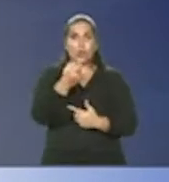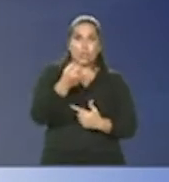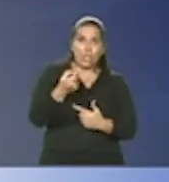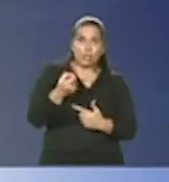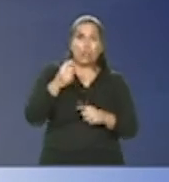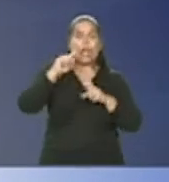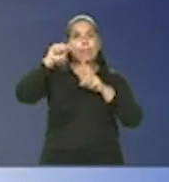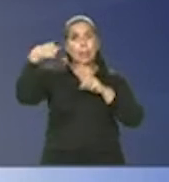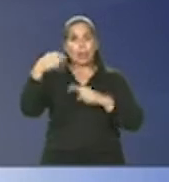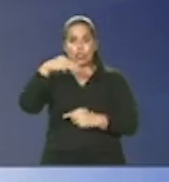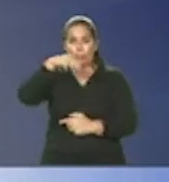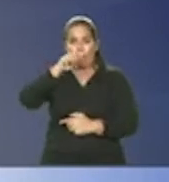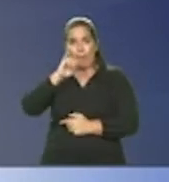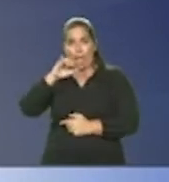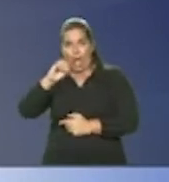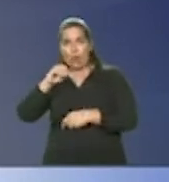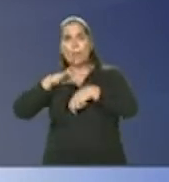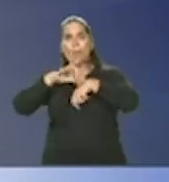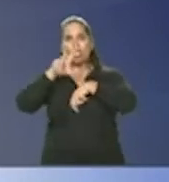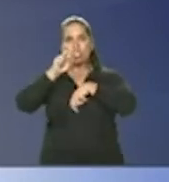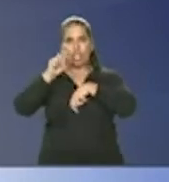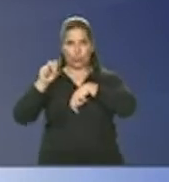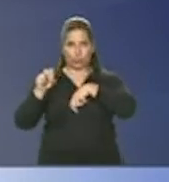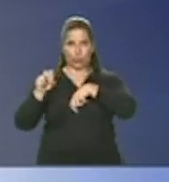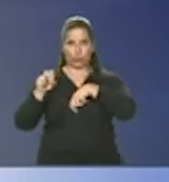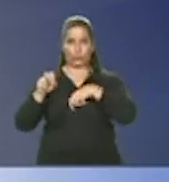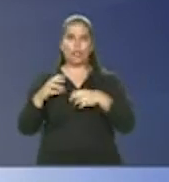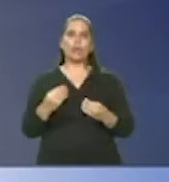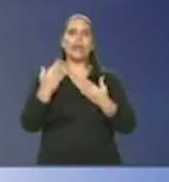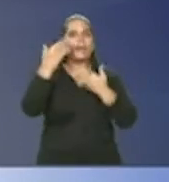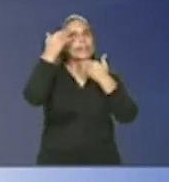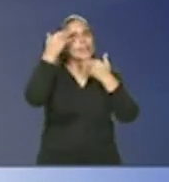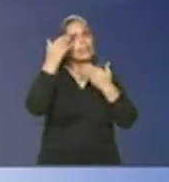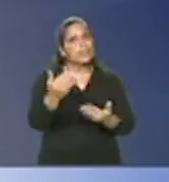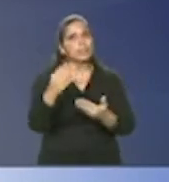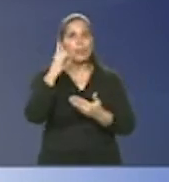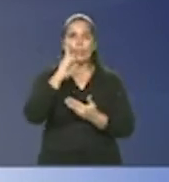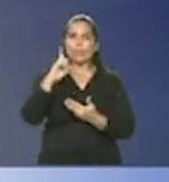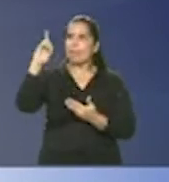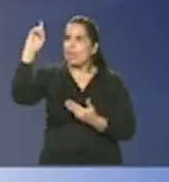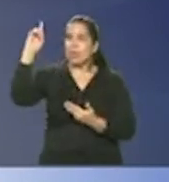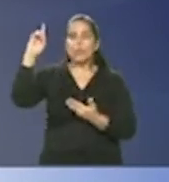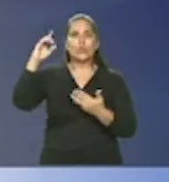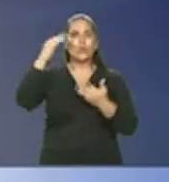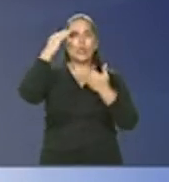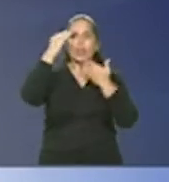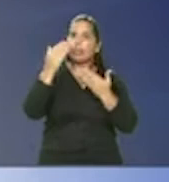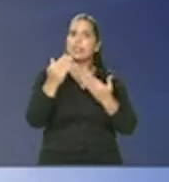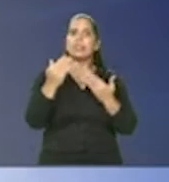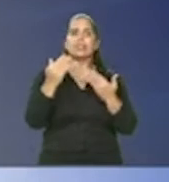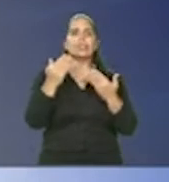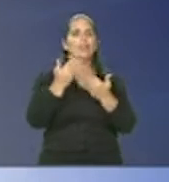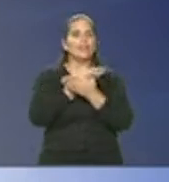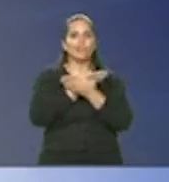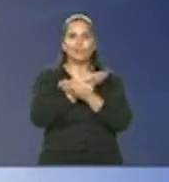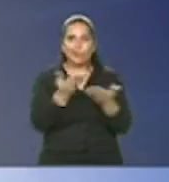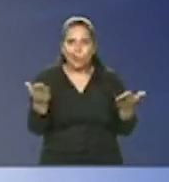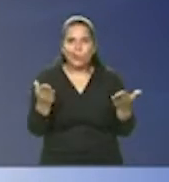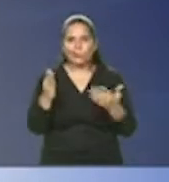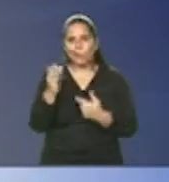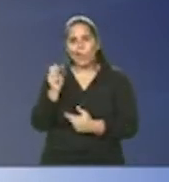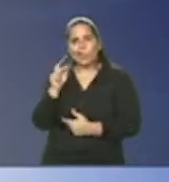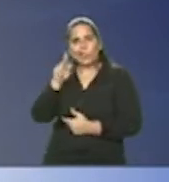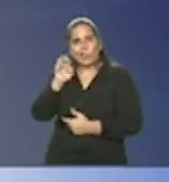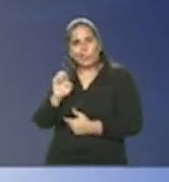maio mais 500 eu quero agradecer muito a Deus quero agradecer muito aos nossos companheiros ao Alexandre